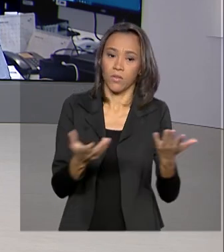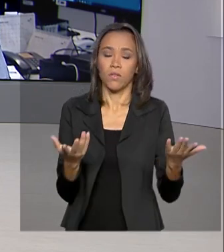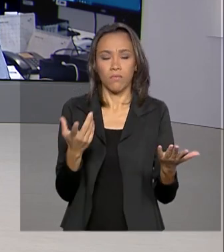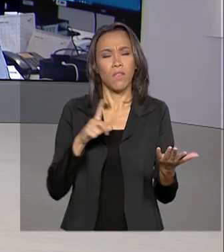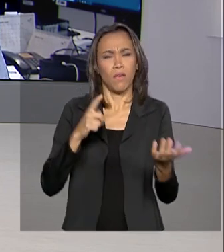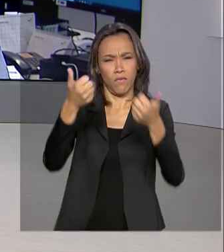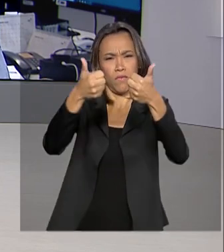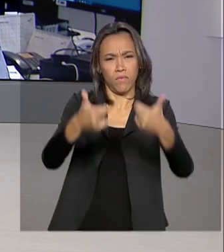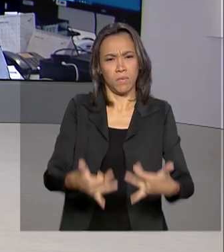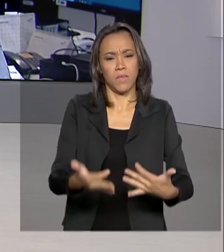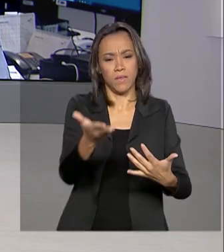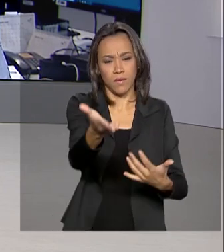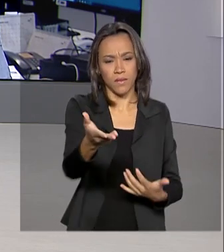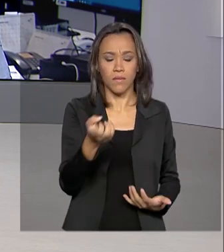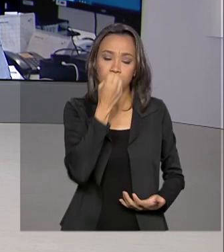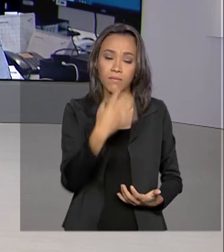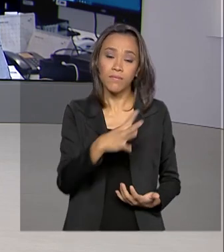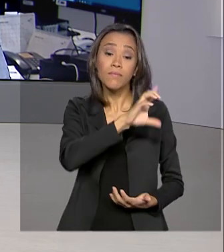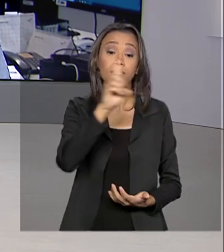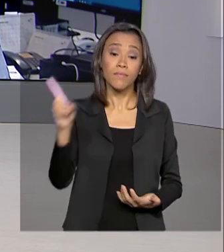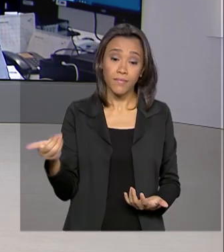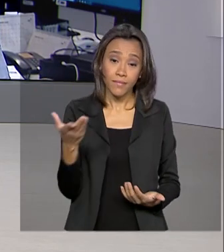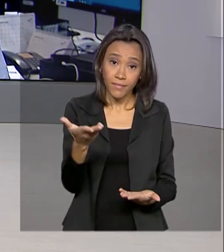informações pra gente. Dimas, bom dia pra você.